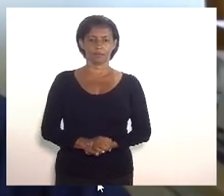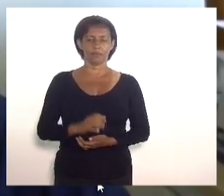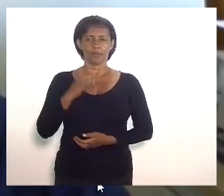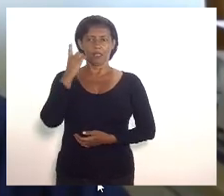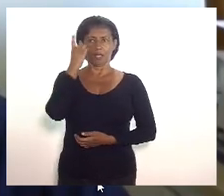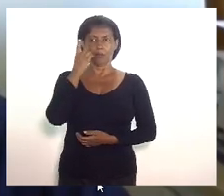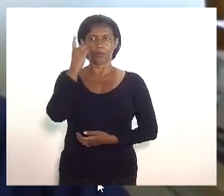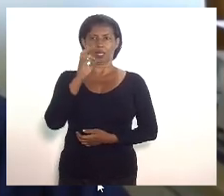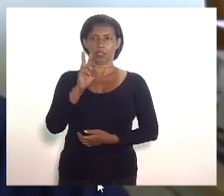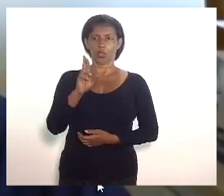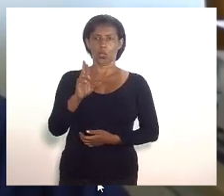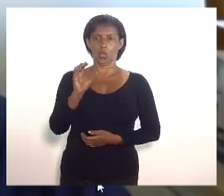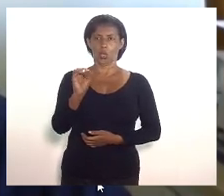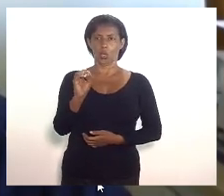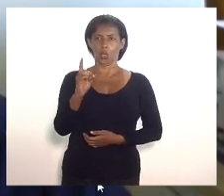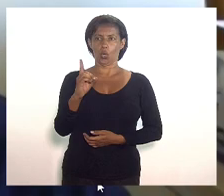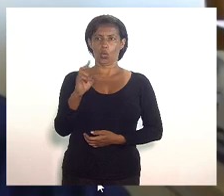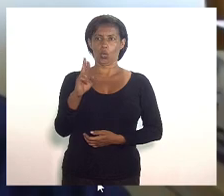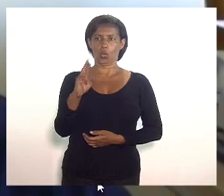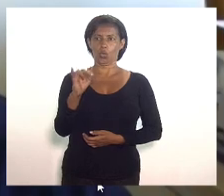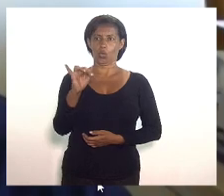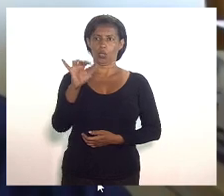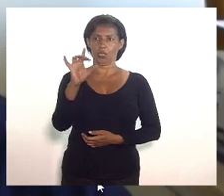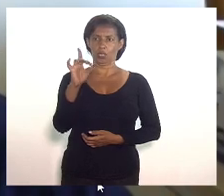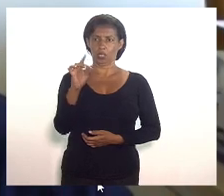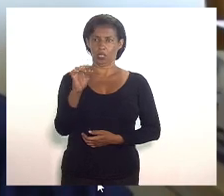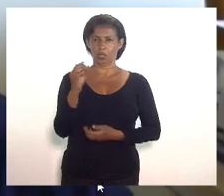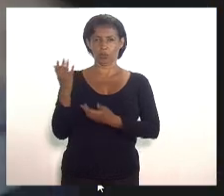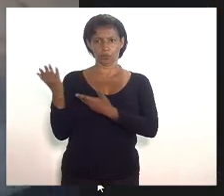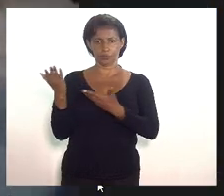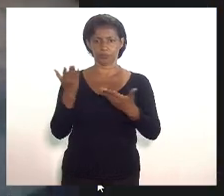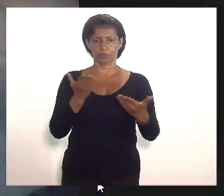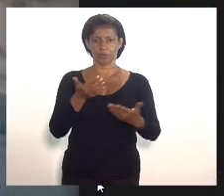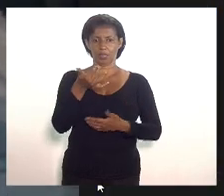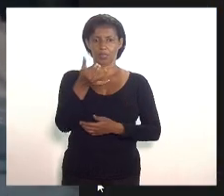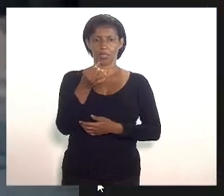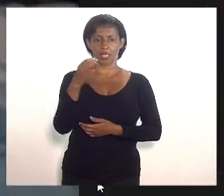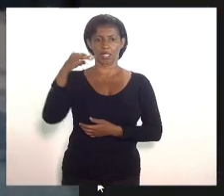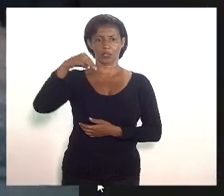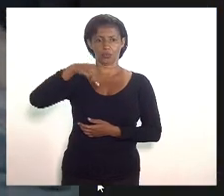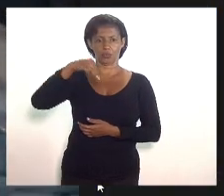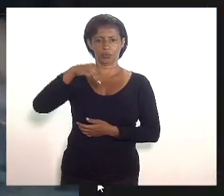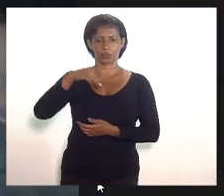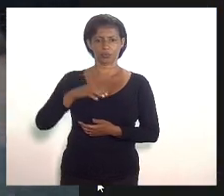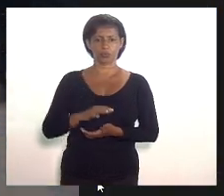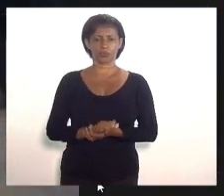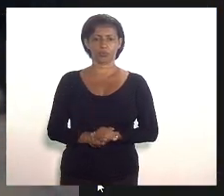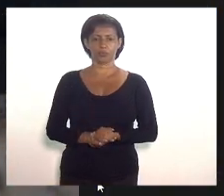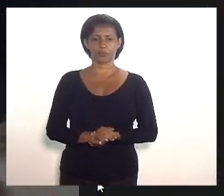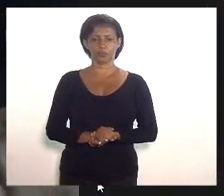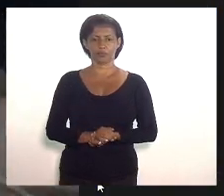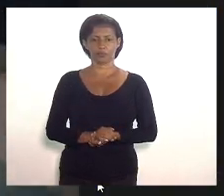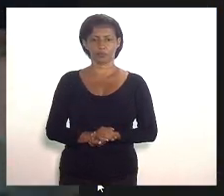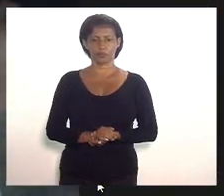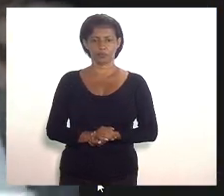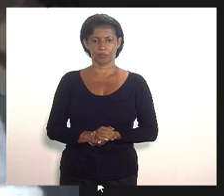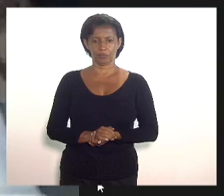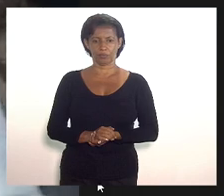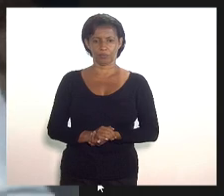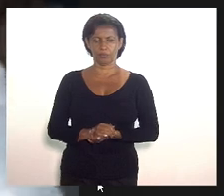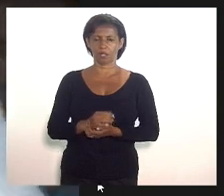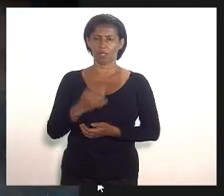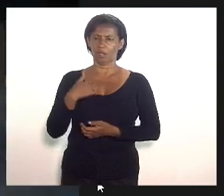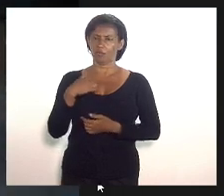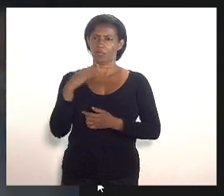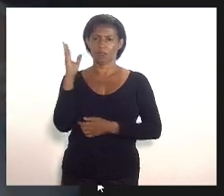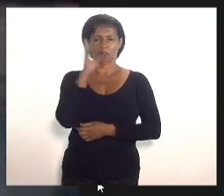Amorim Vossa excelência dispõe de 10 minutos Deputado Luz Paulo serei muito breve